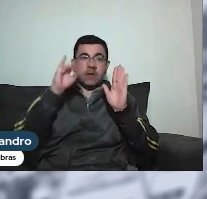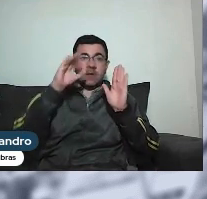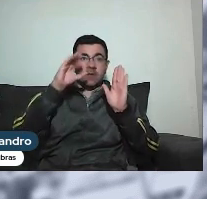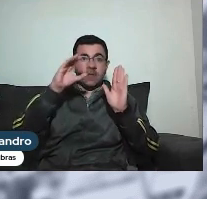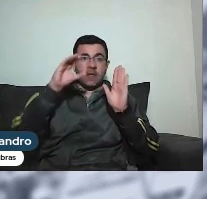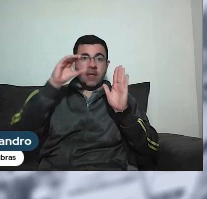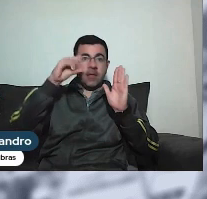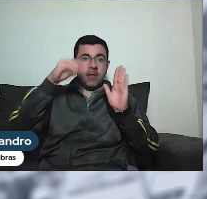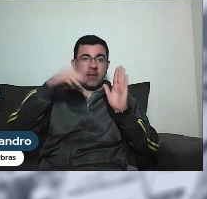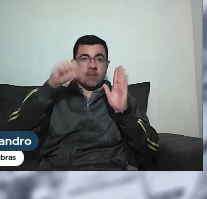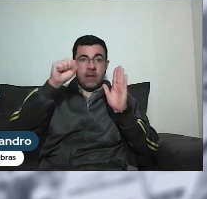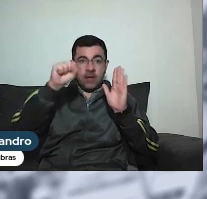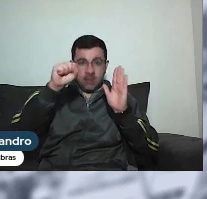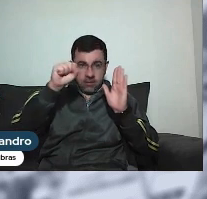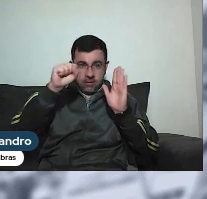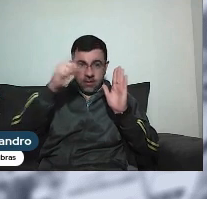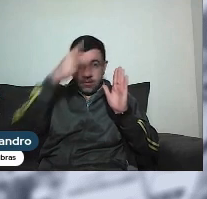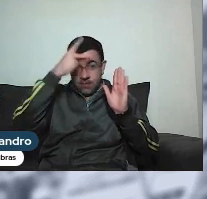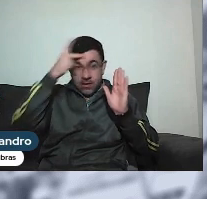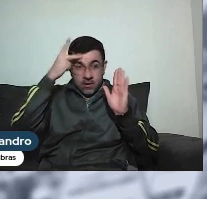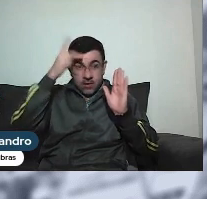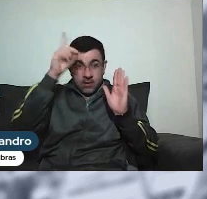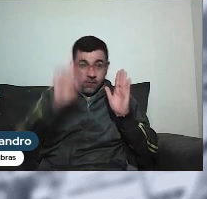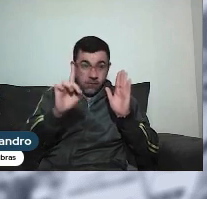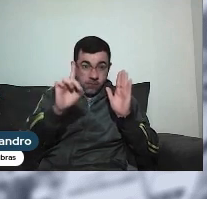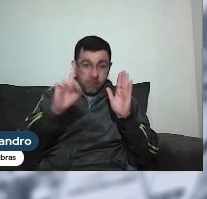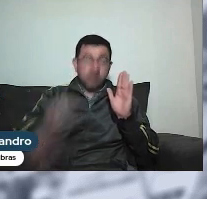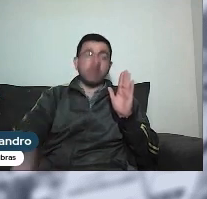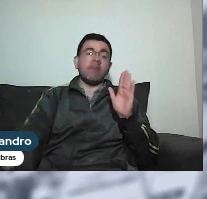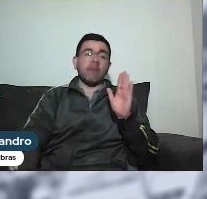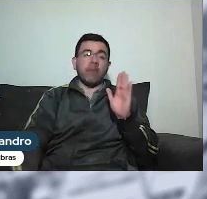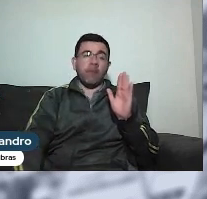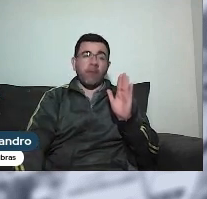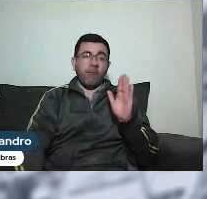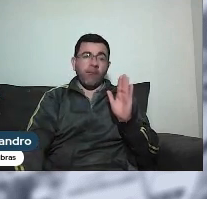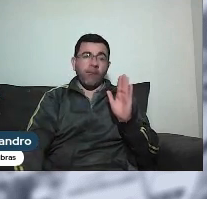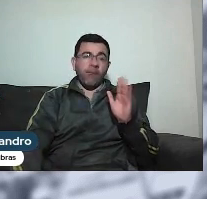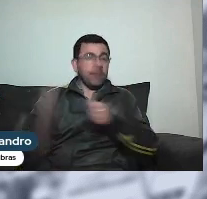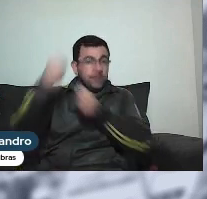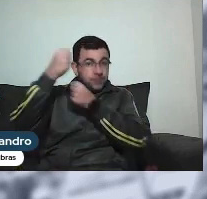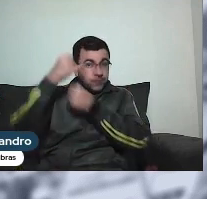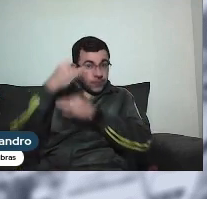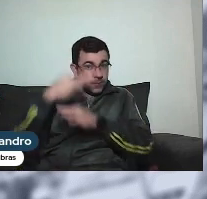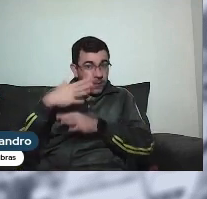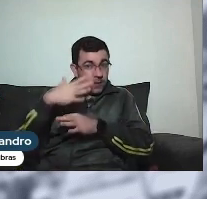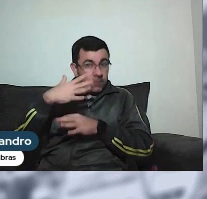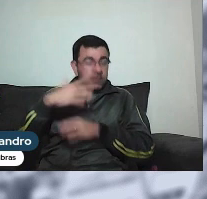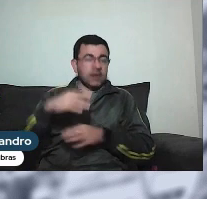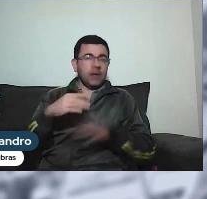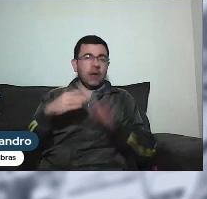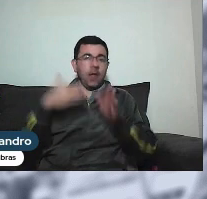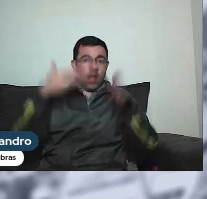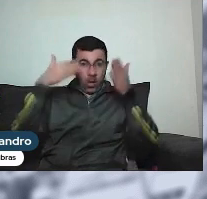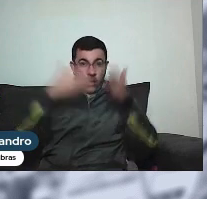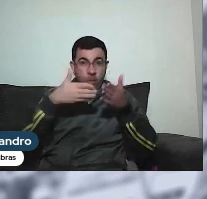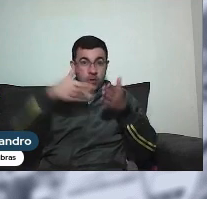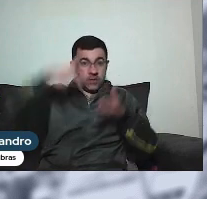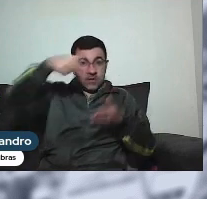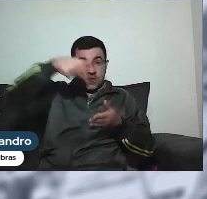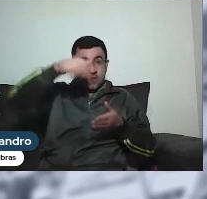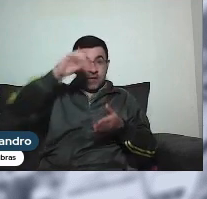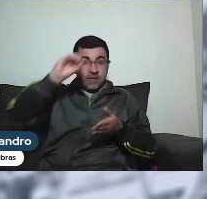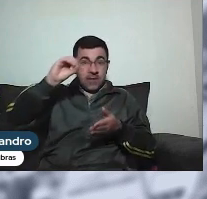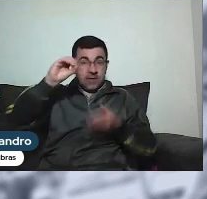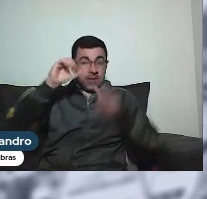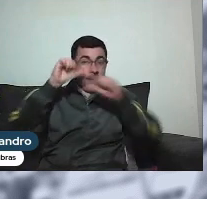destinado às pessoas com deficiência. Então, explicando melhor, hoje o que é 70 passaria para